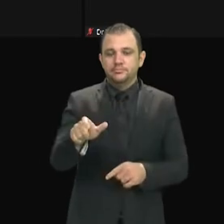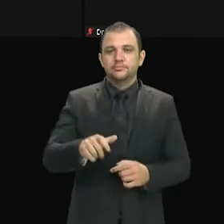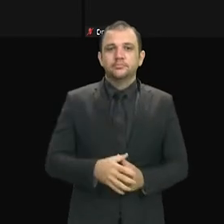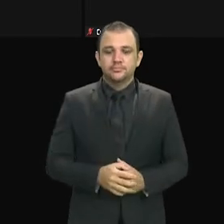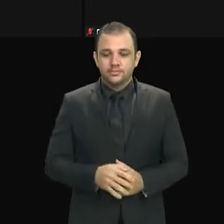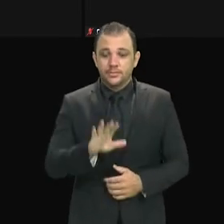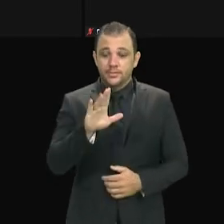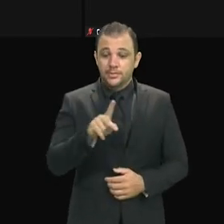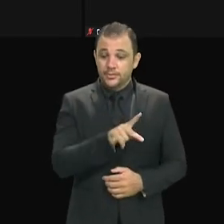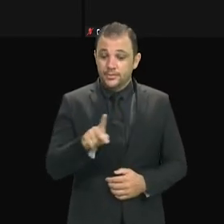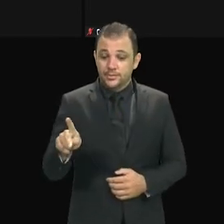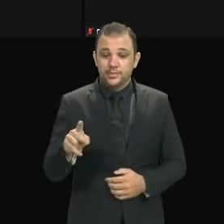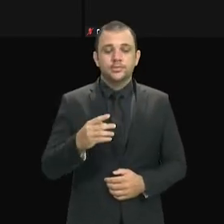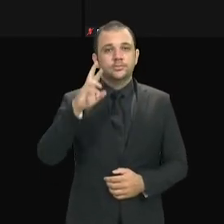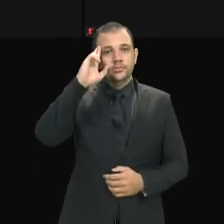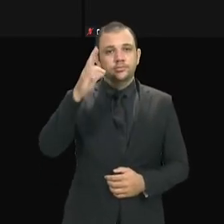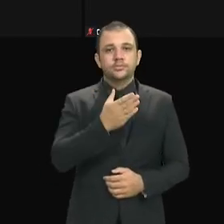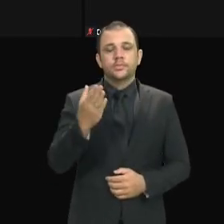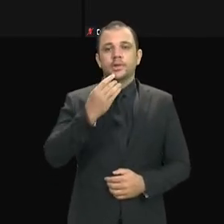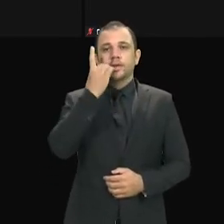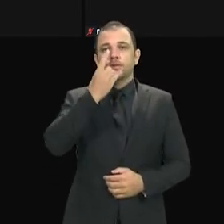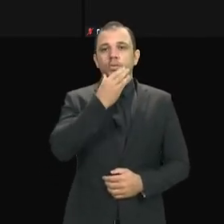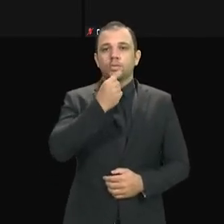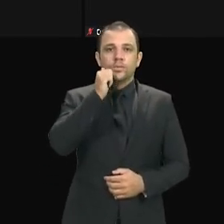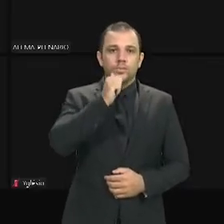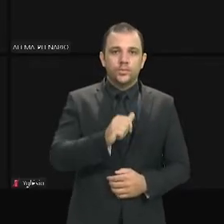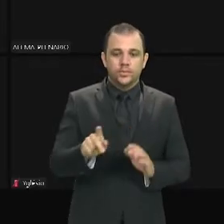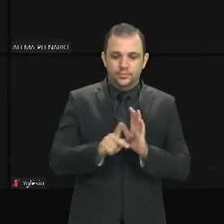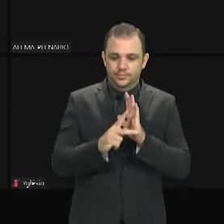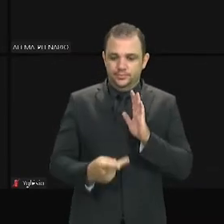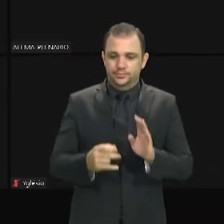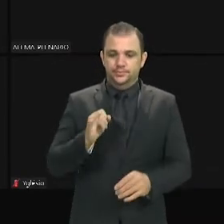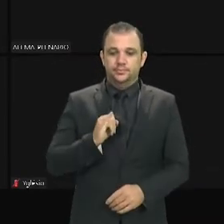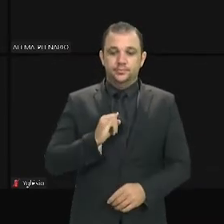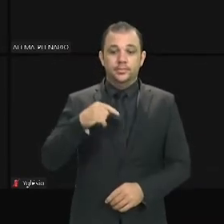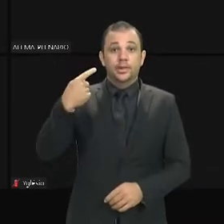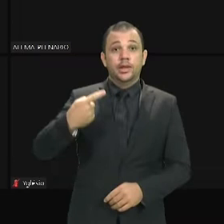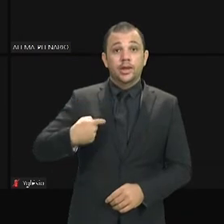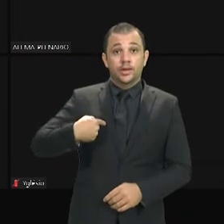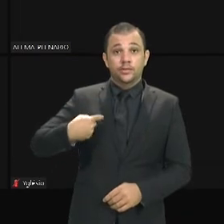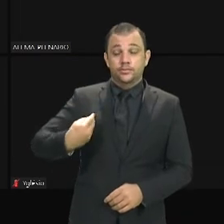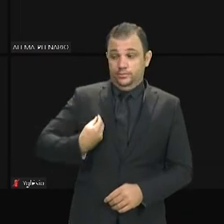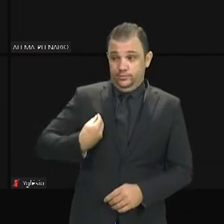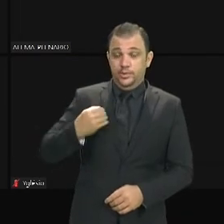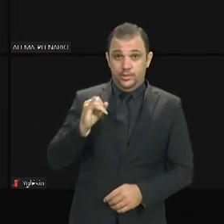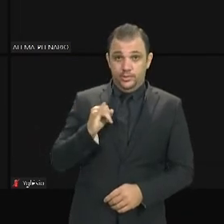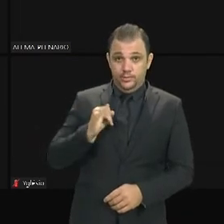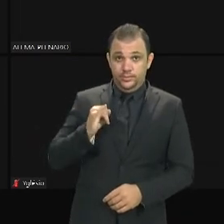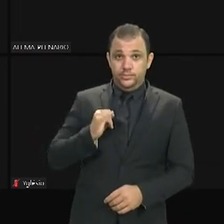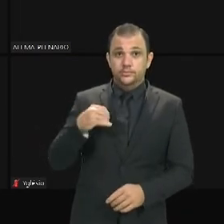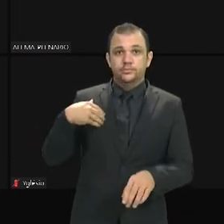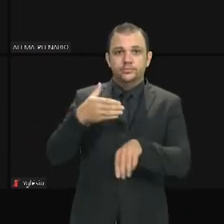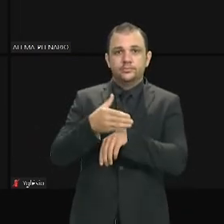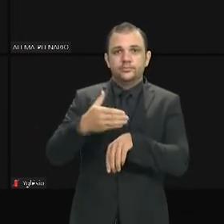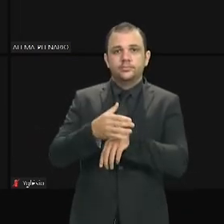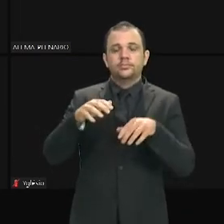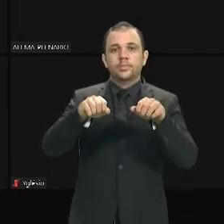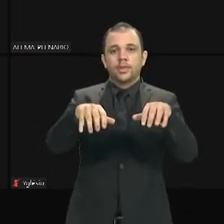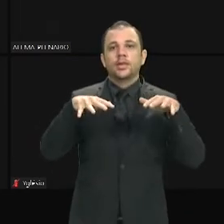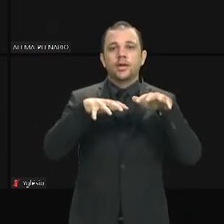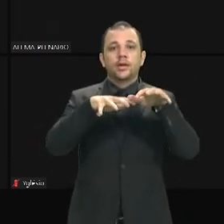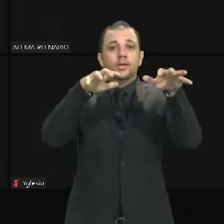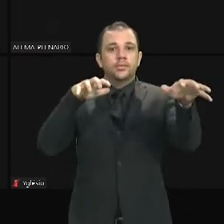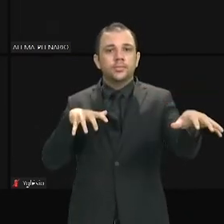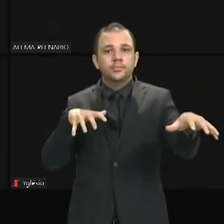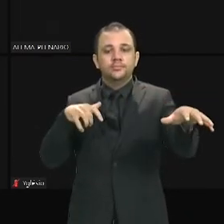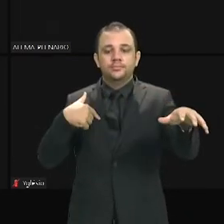Presidentes, senhores deputados, deputadas, daqui de Imperatriz eu participo desta sessão de forma remota com uma grande